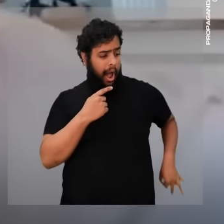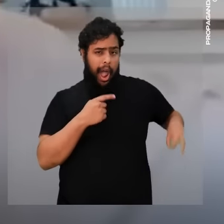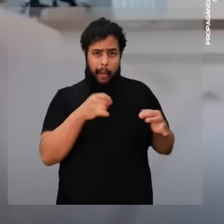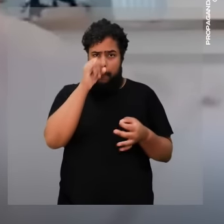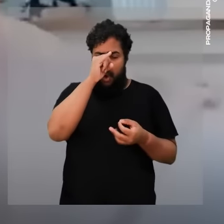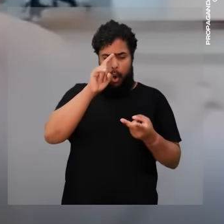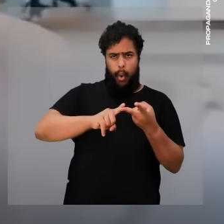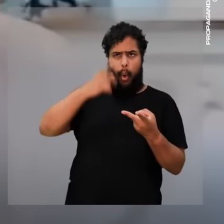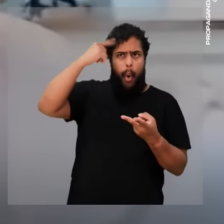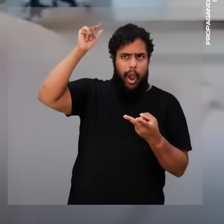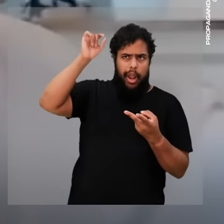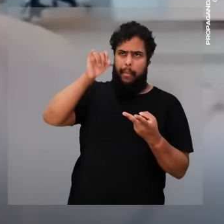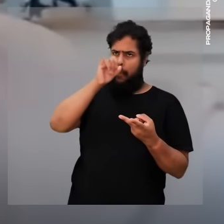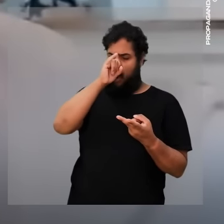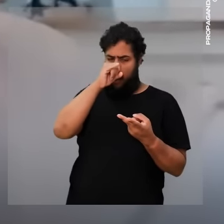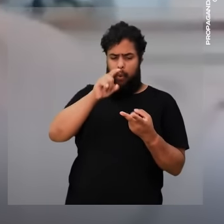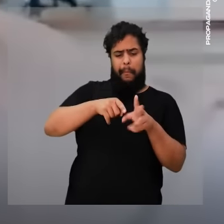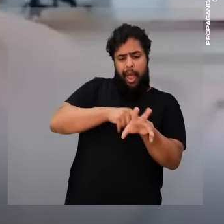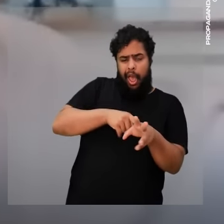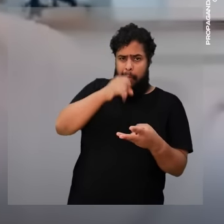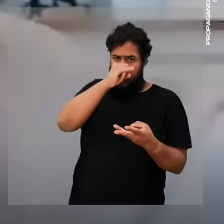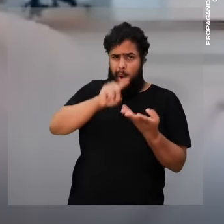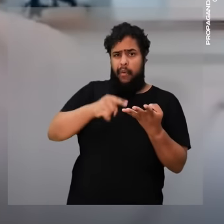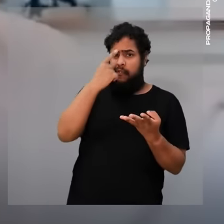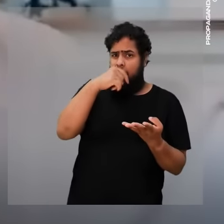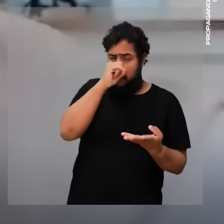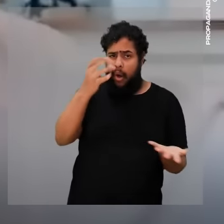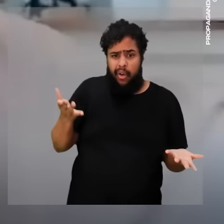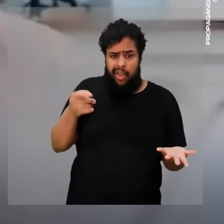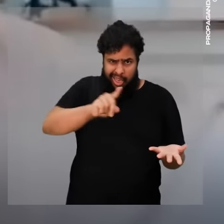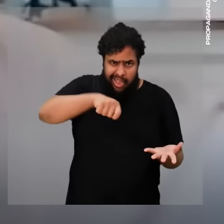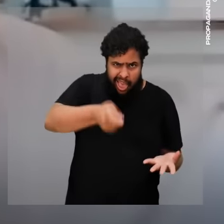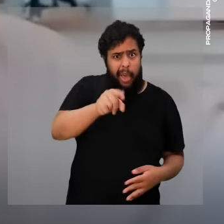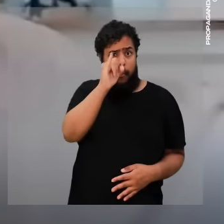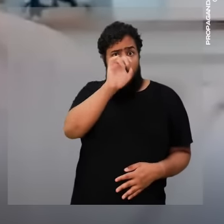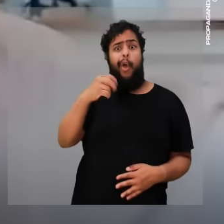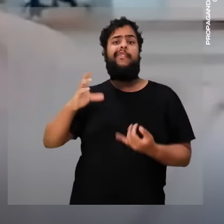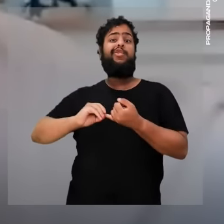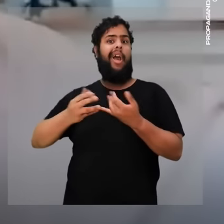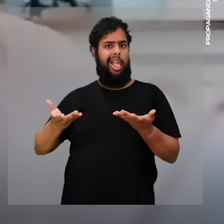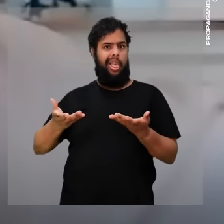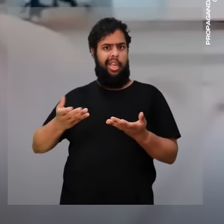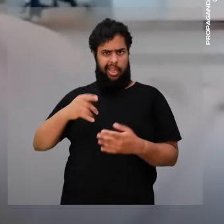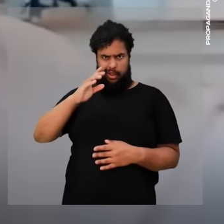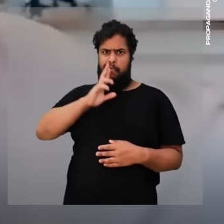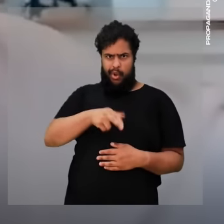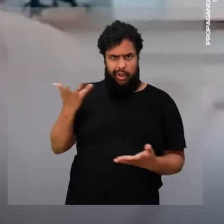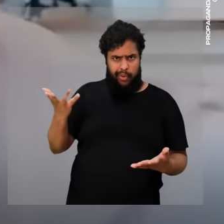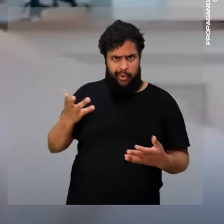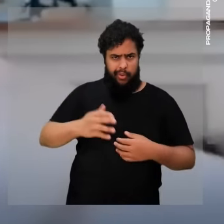Rabo de porco, orelha de porco, pé de porco, focinho de porco, bicho. Se não é porco, é feijoada.